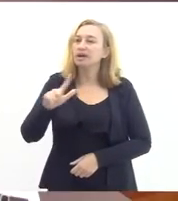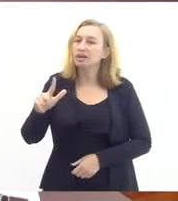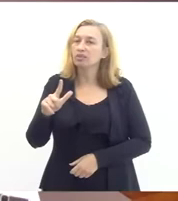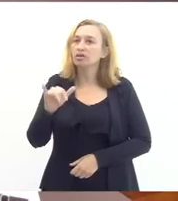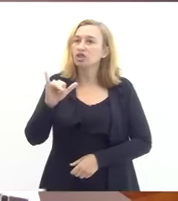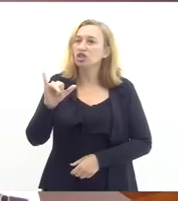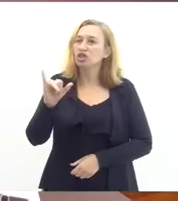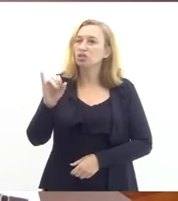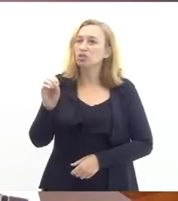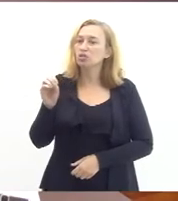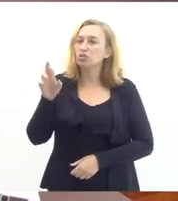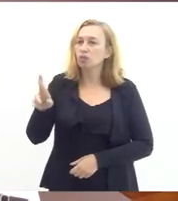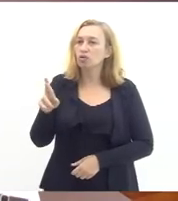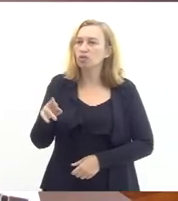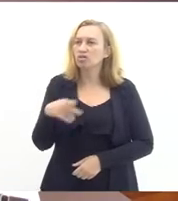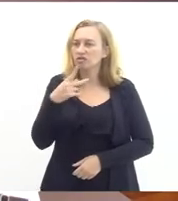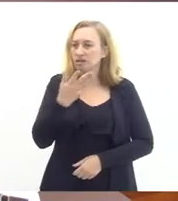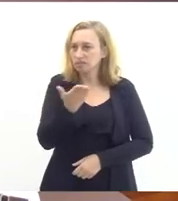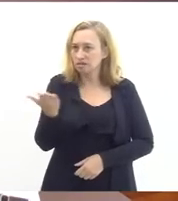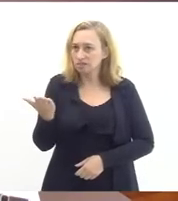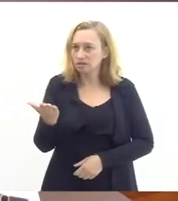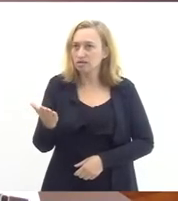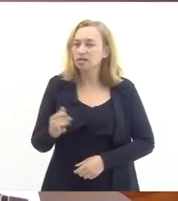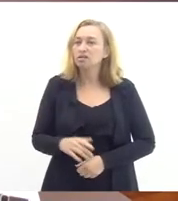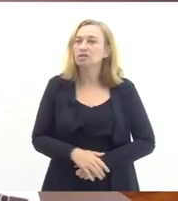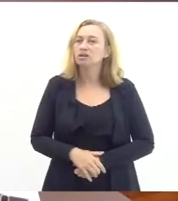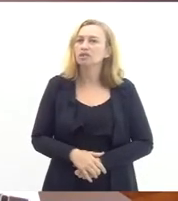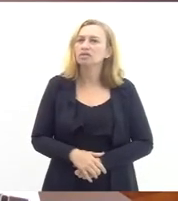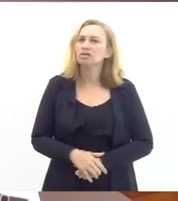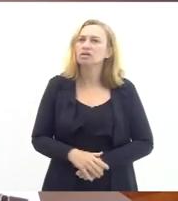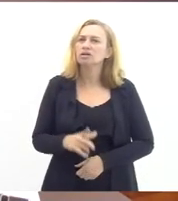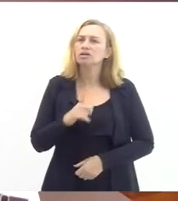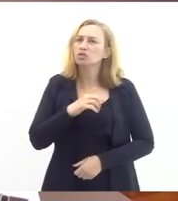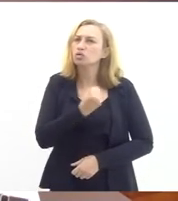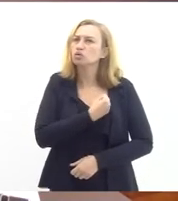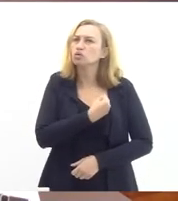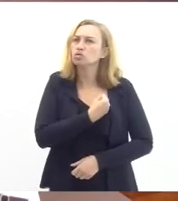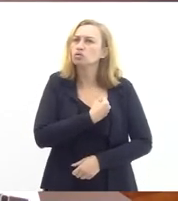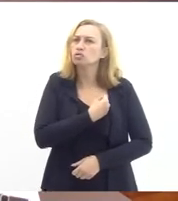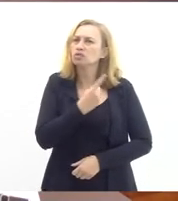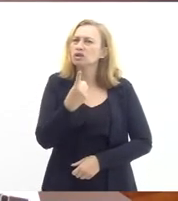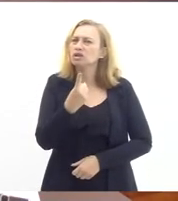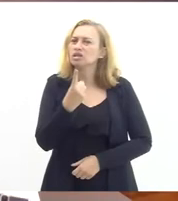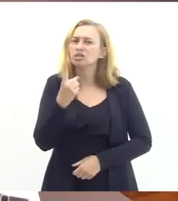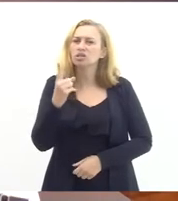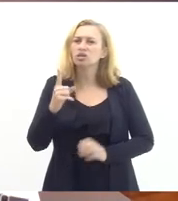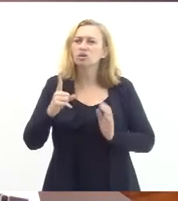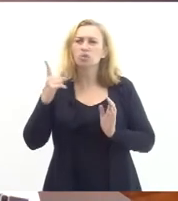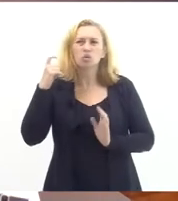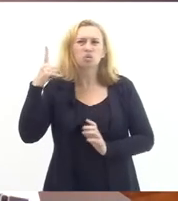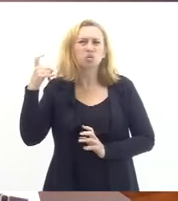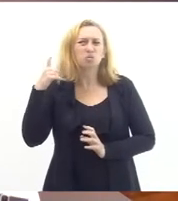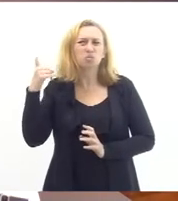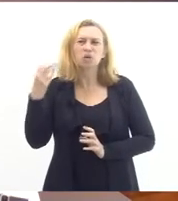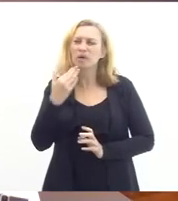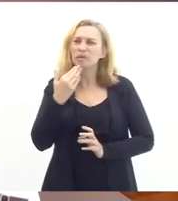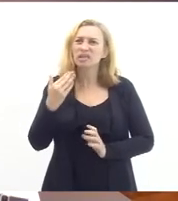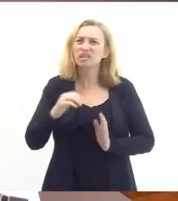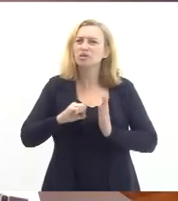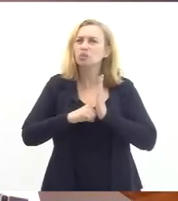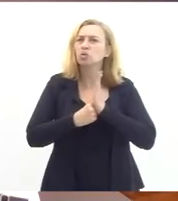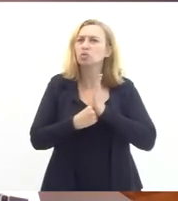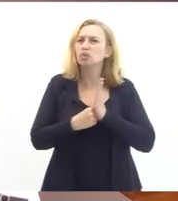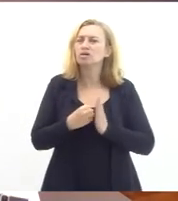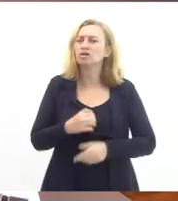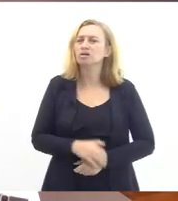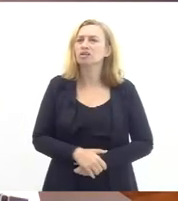palavra com vocês tem um número na sala que está com o microfone aberto gostaria de pedir que fechasse por favor